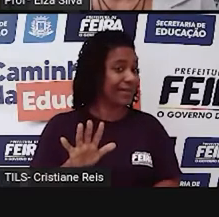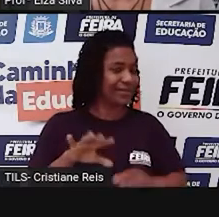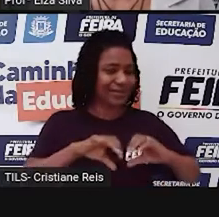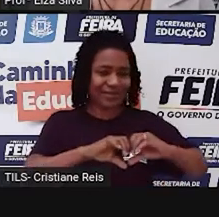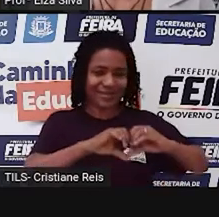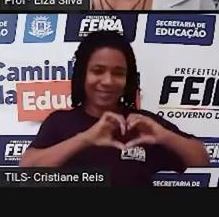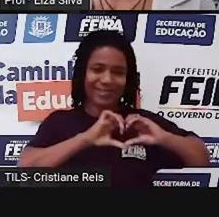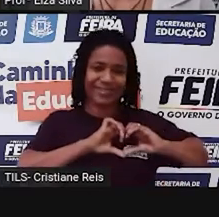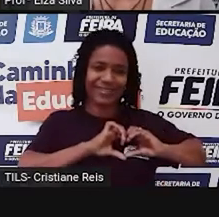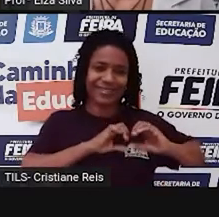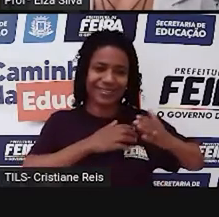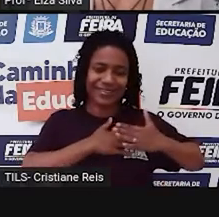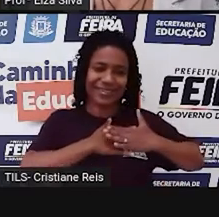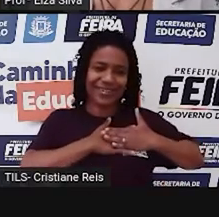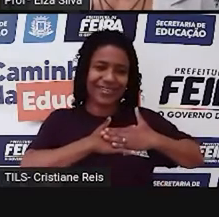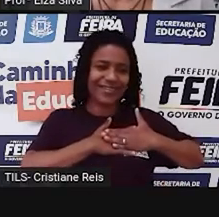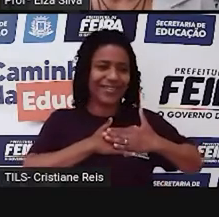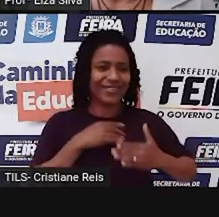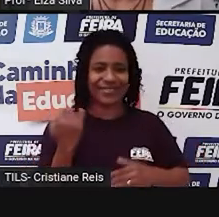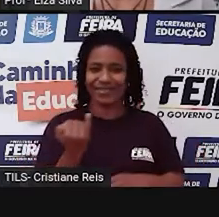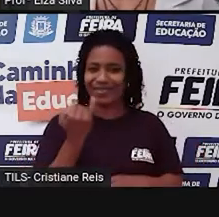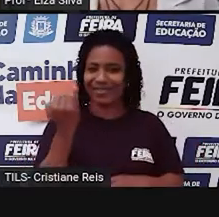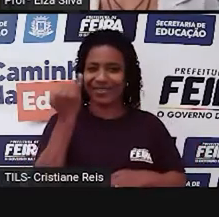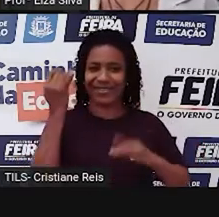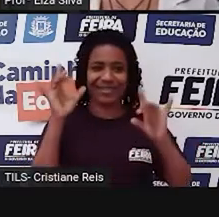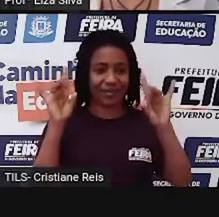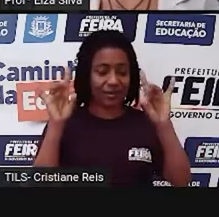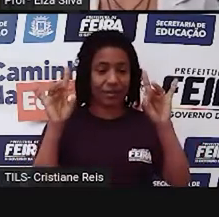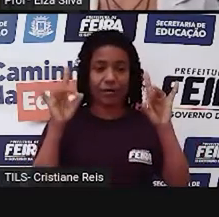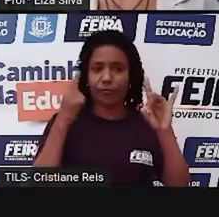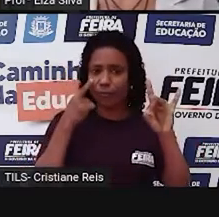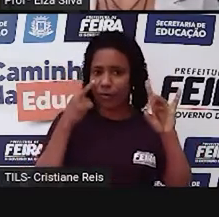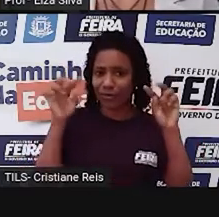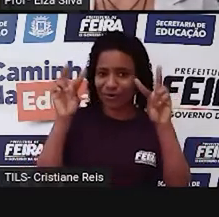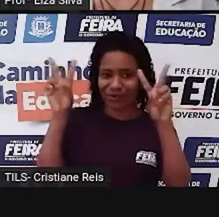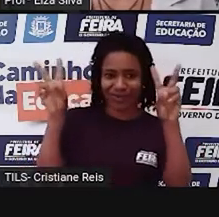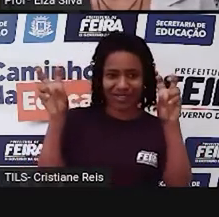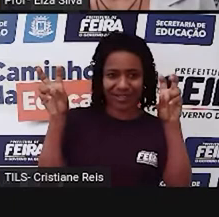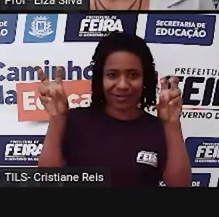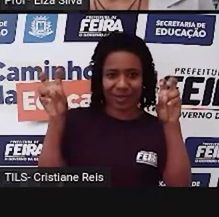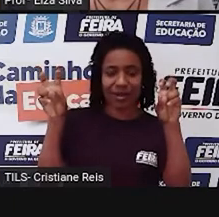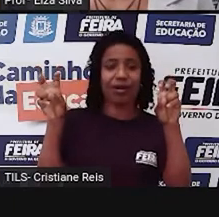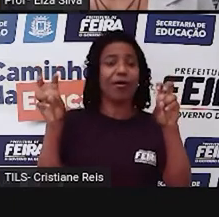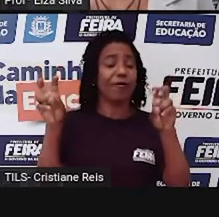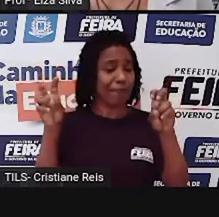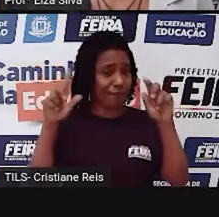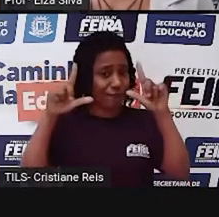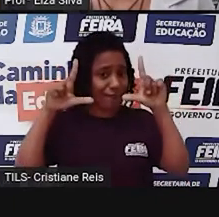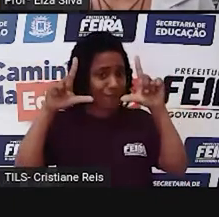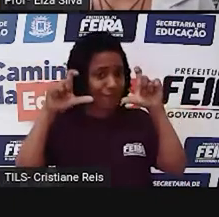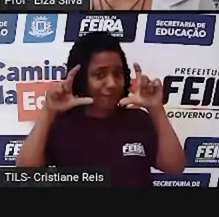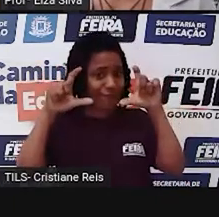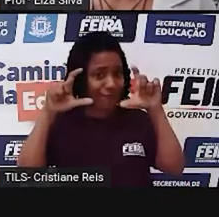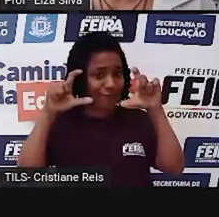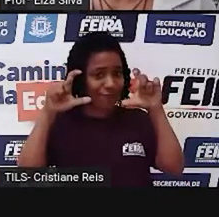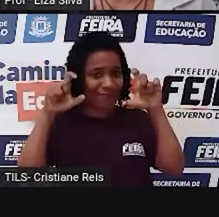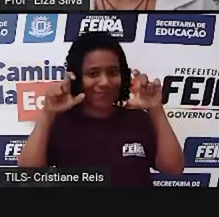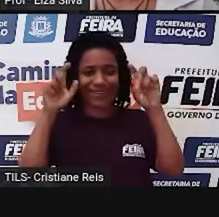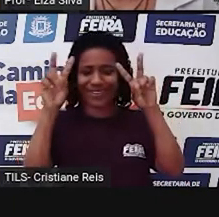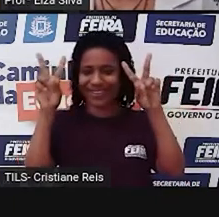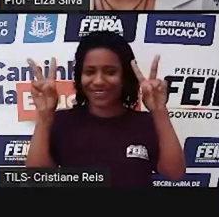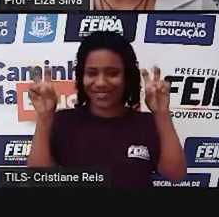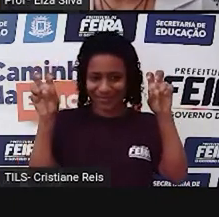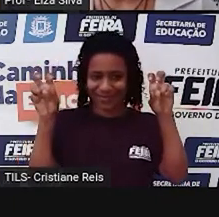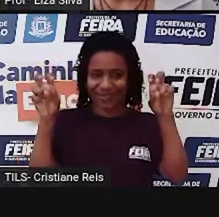Photograph, fotografia, é o título da música, como vocês já viram. E a fotografia é um recurso tecnológico muito